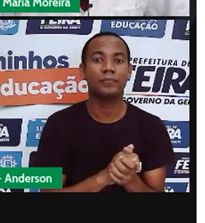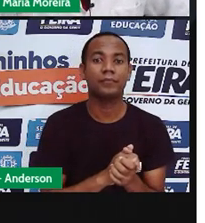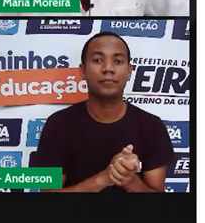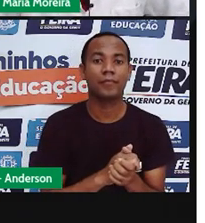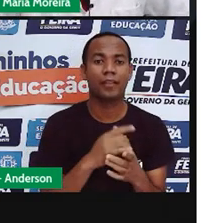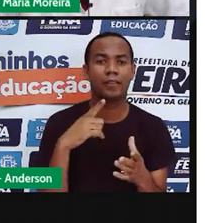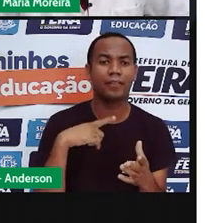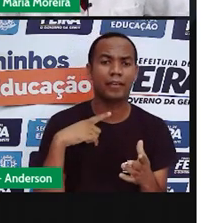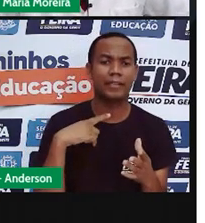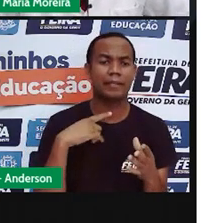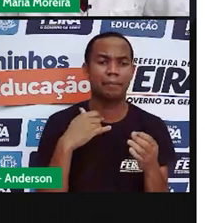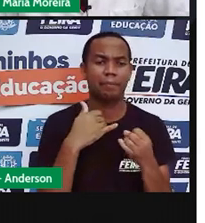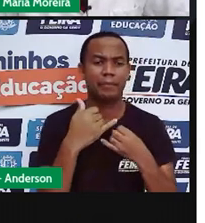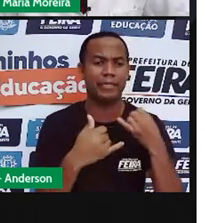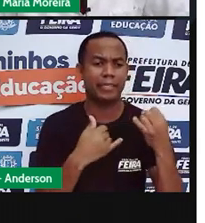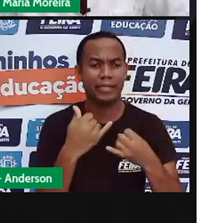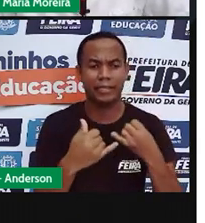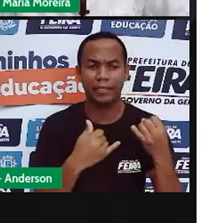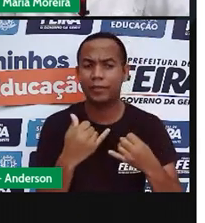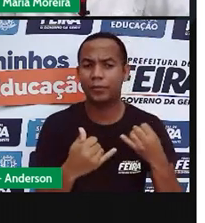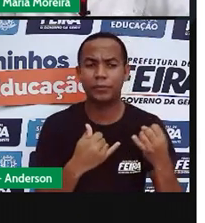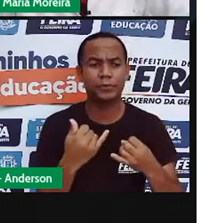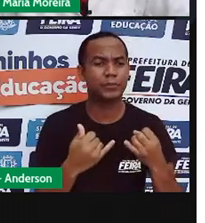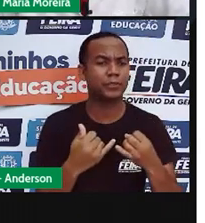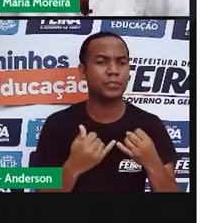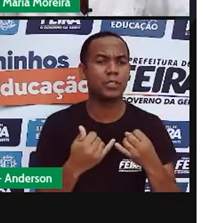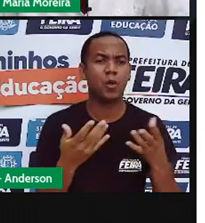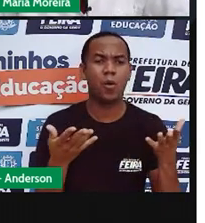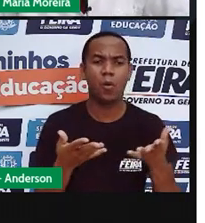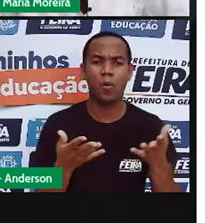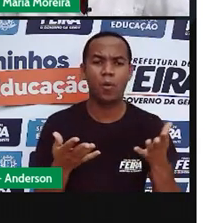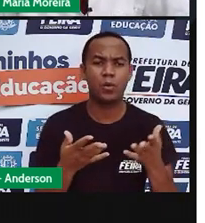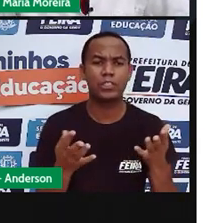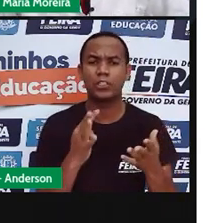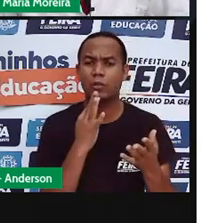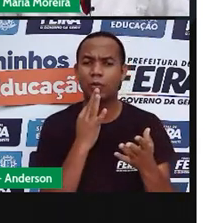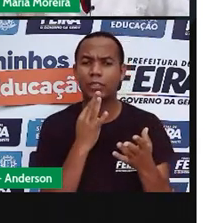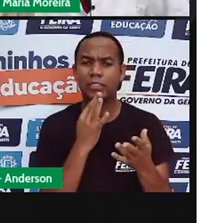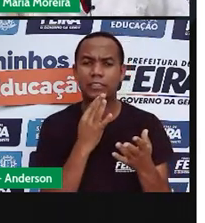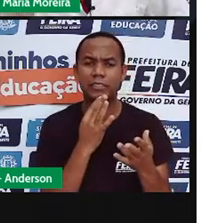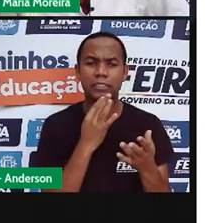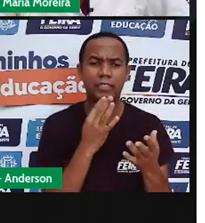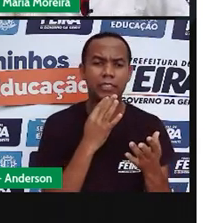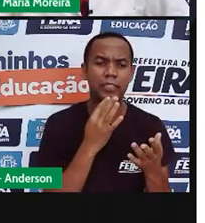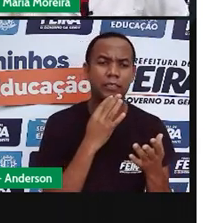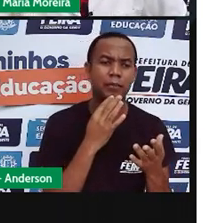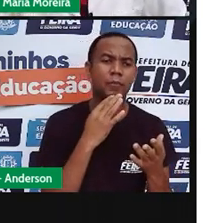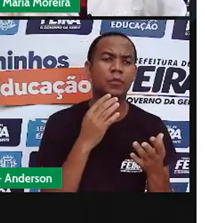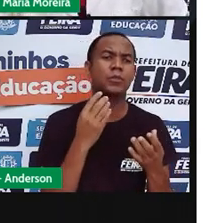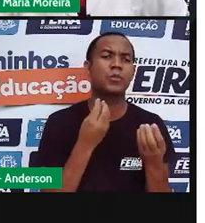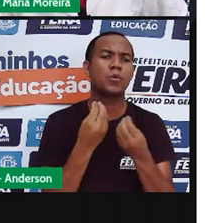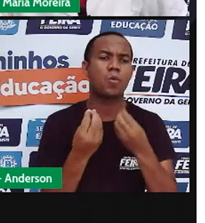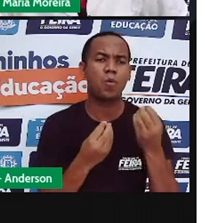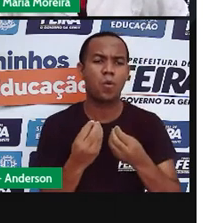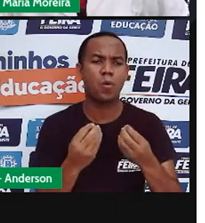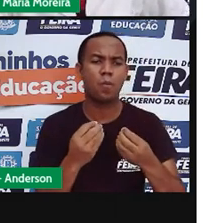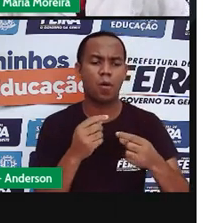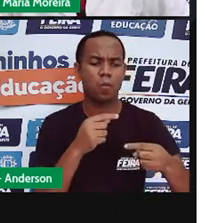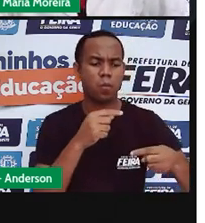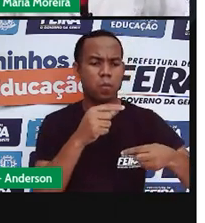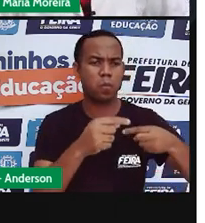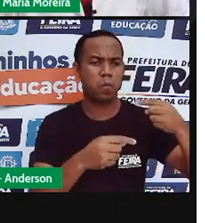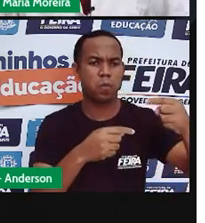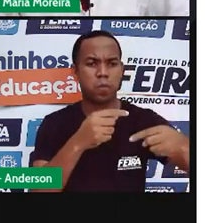existem brincadeiras e brinquedos que hoje conhecemos por passar de geração em geração, certo?